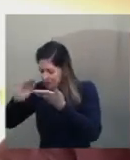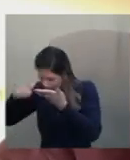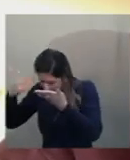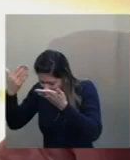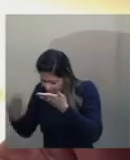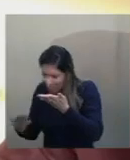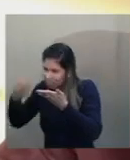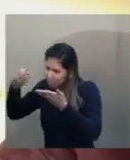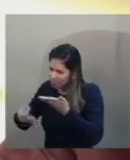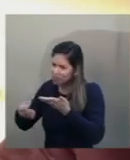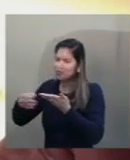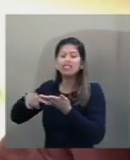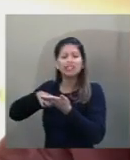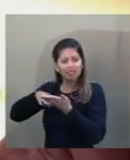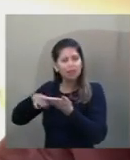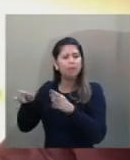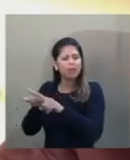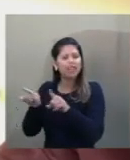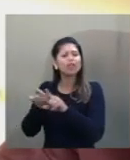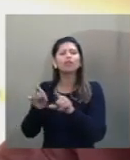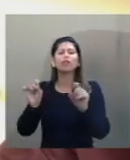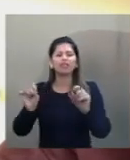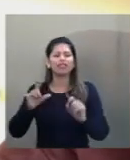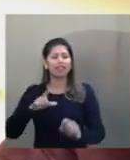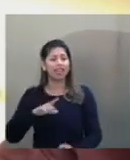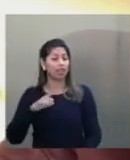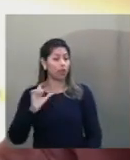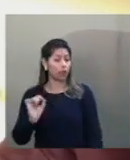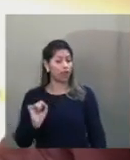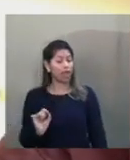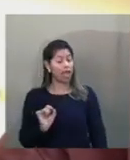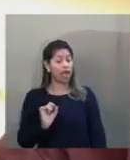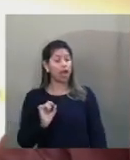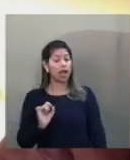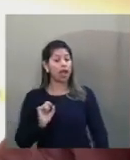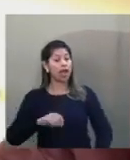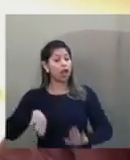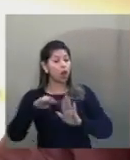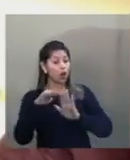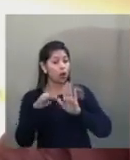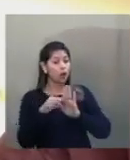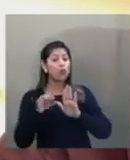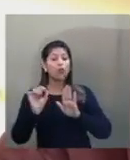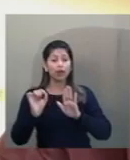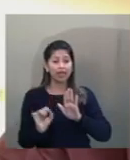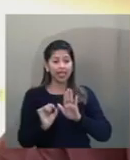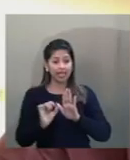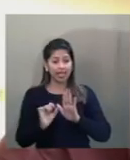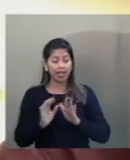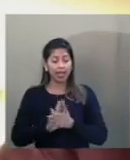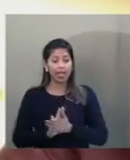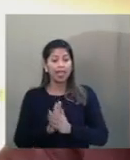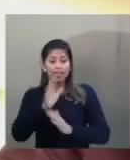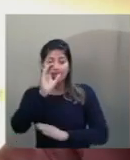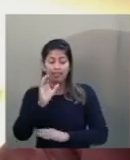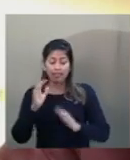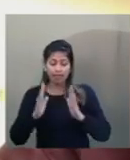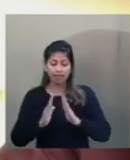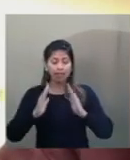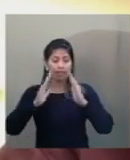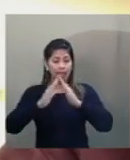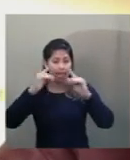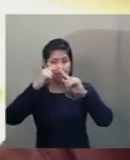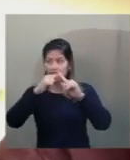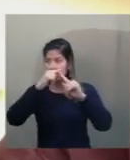que também há um requisito pela Igreja Católica que chama-se Fama de Santidade. E